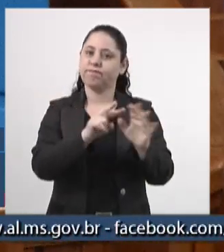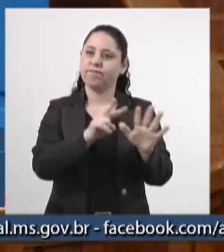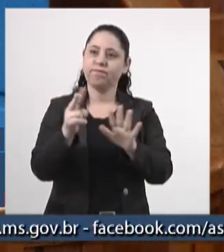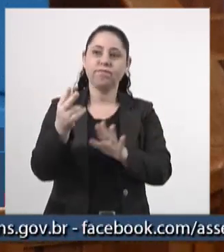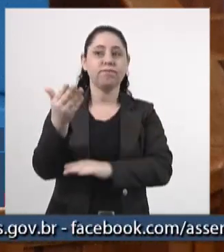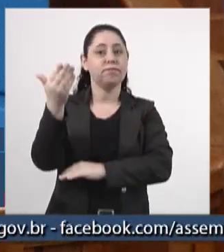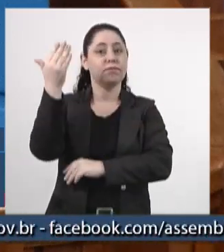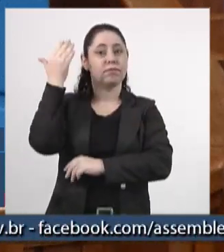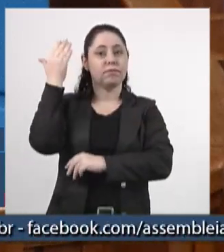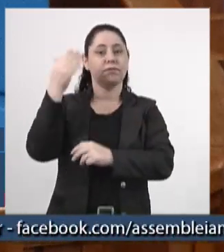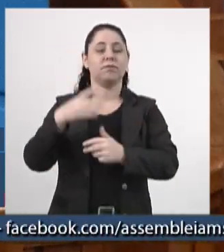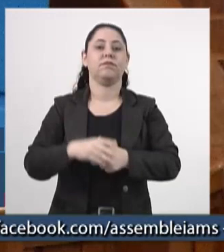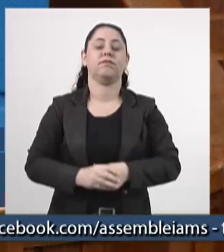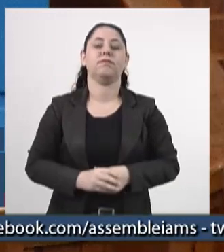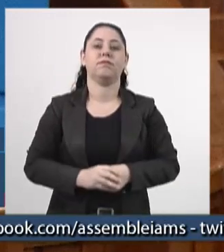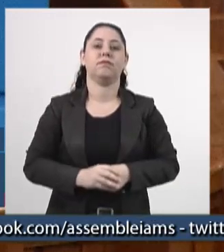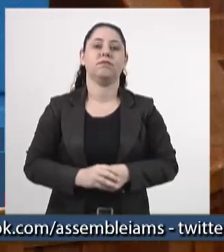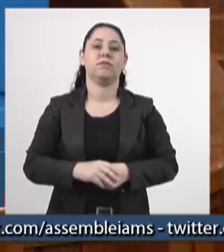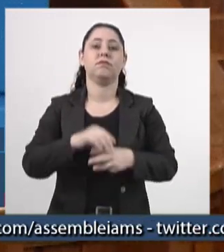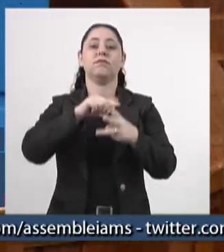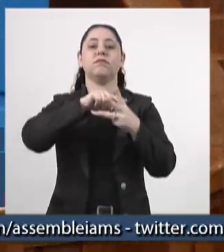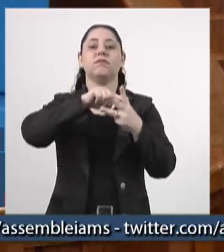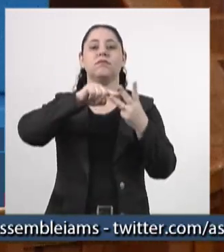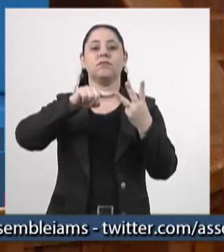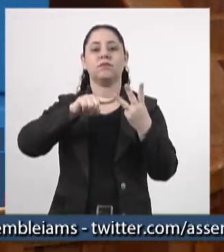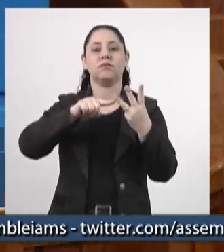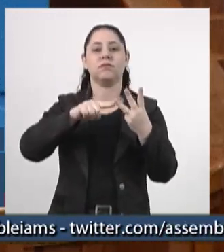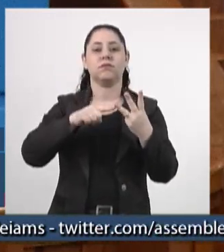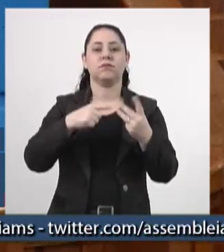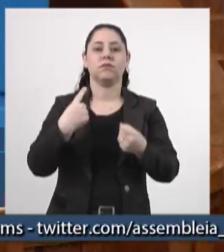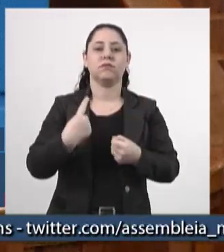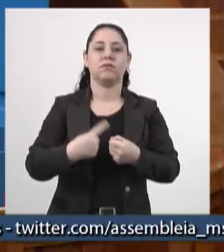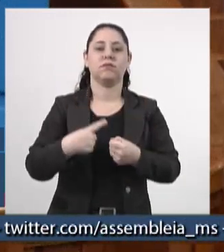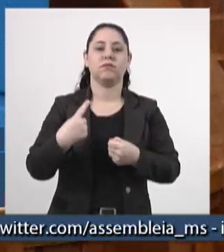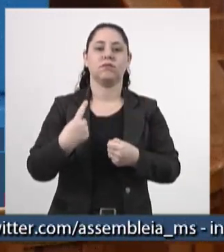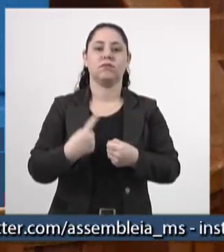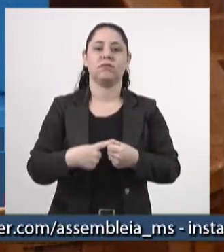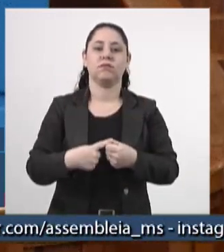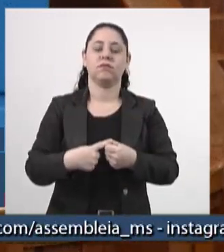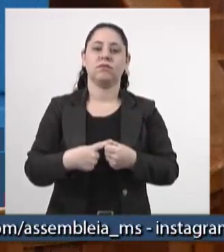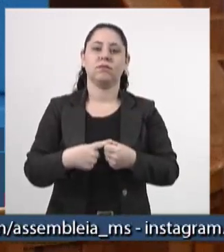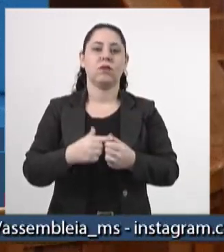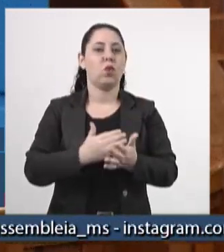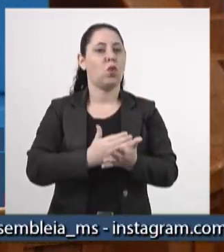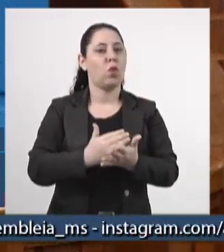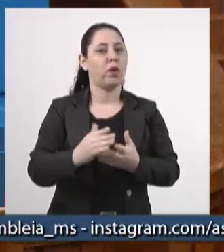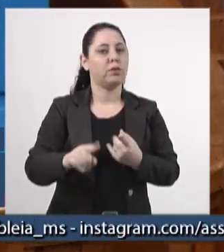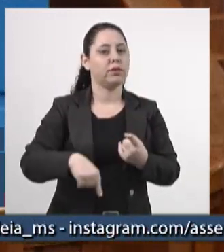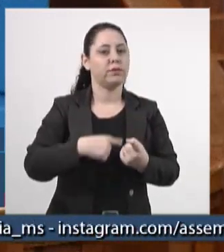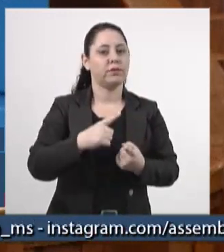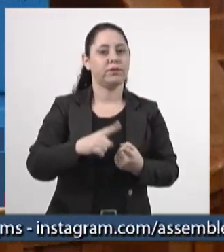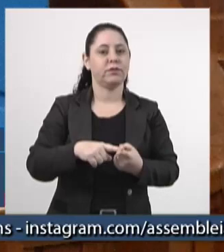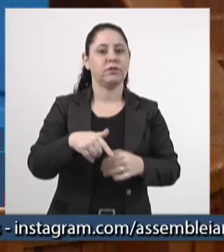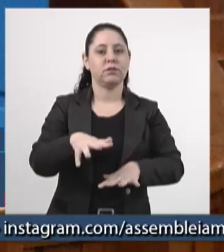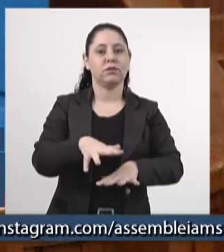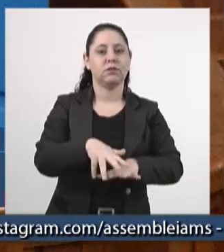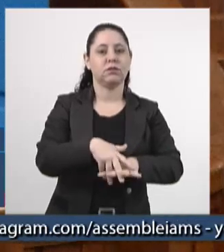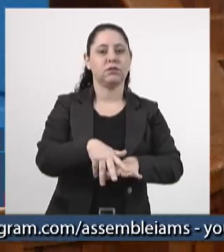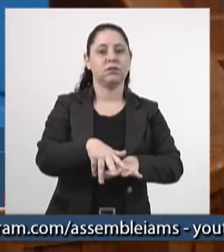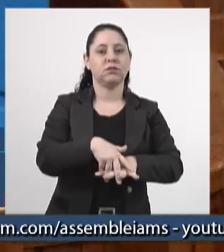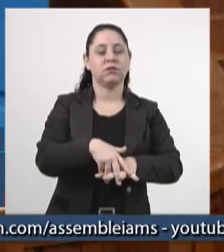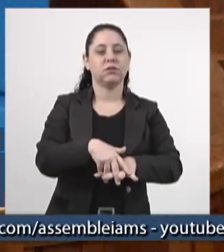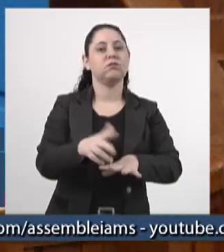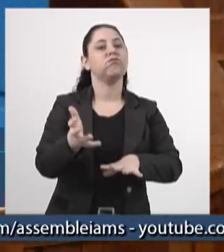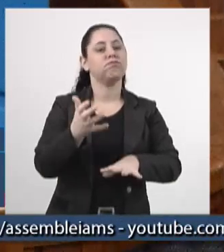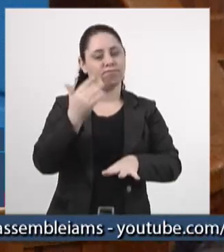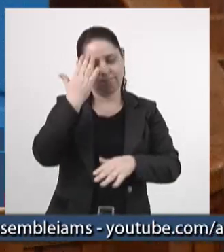passada em três cidades iniciando em Cidrolândia e